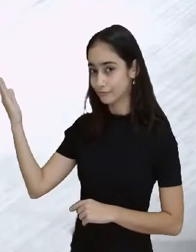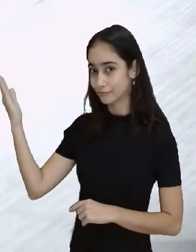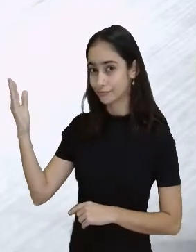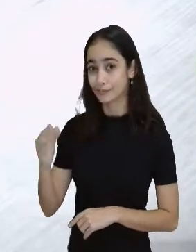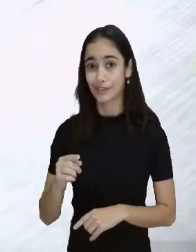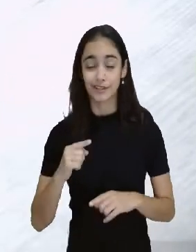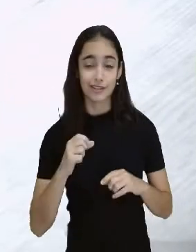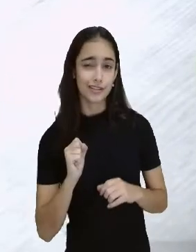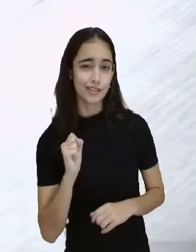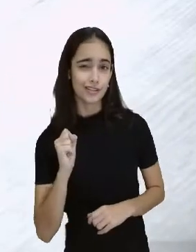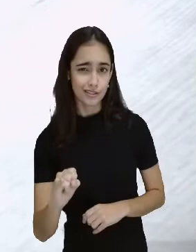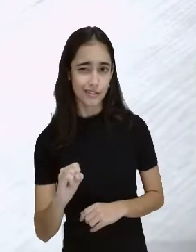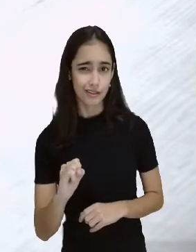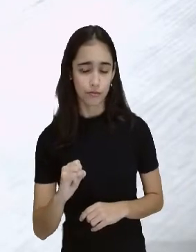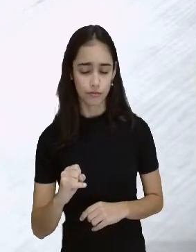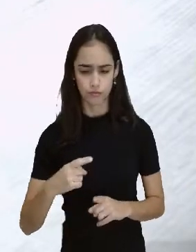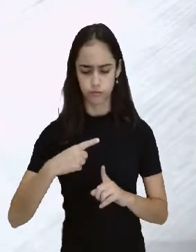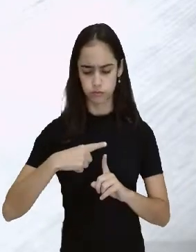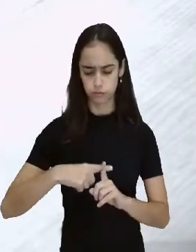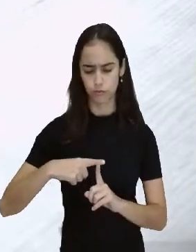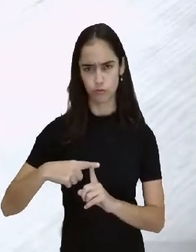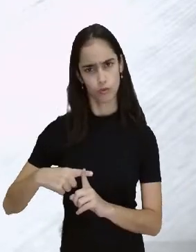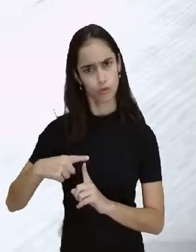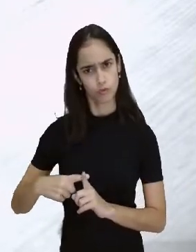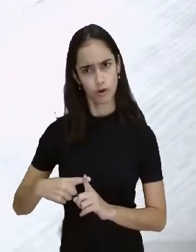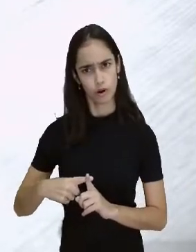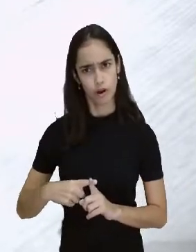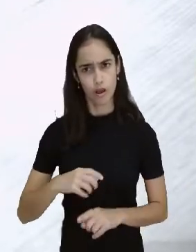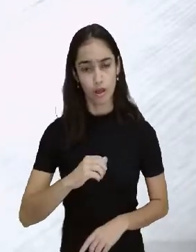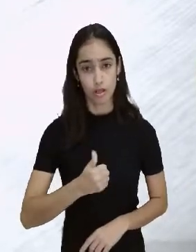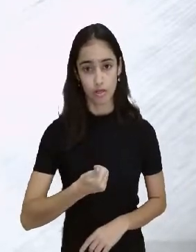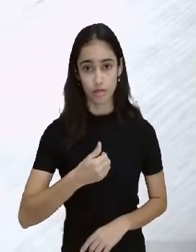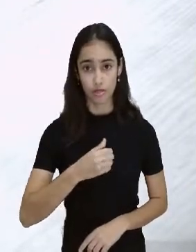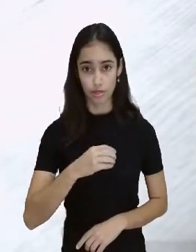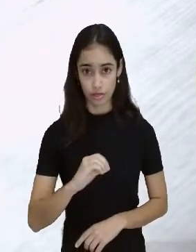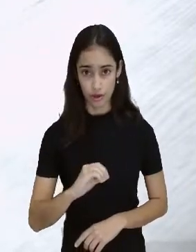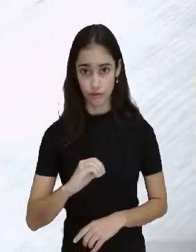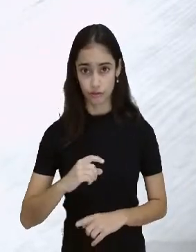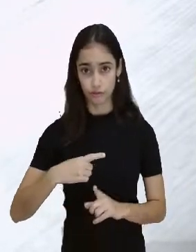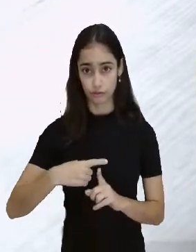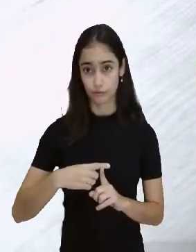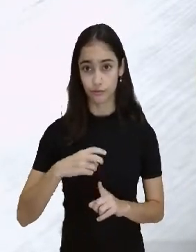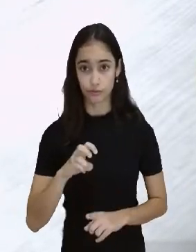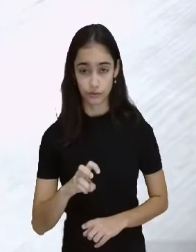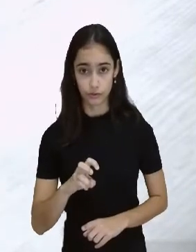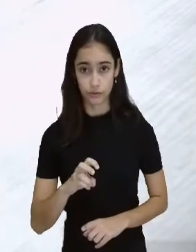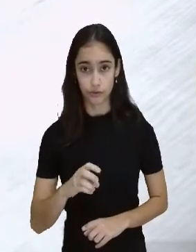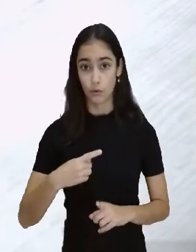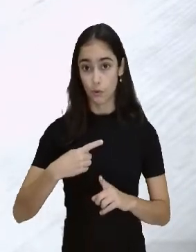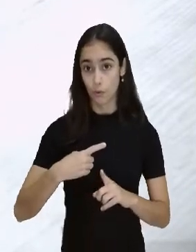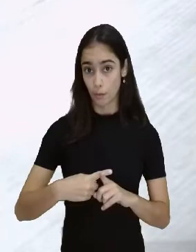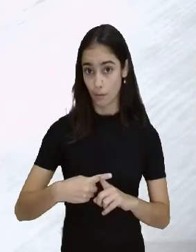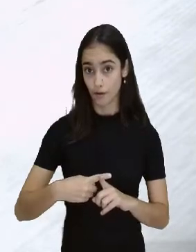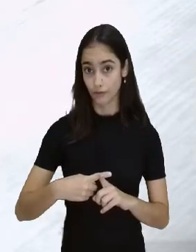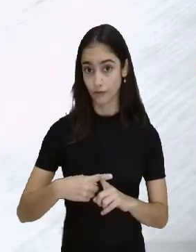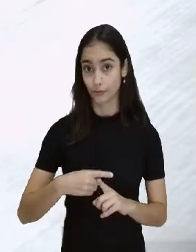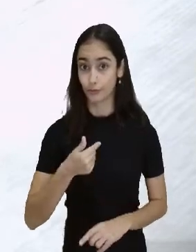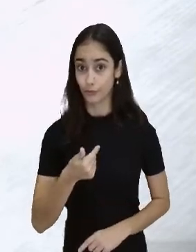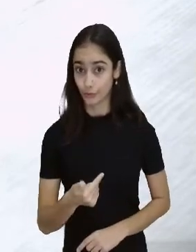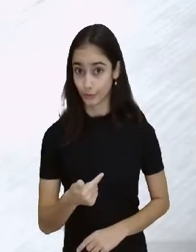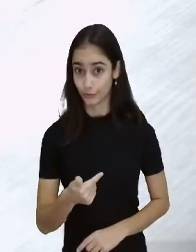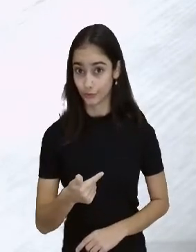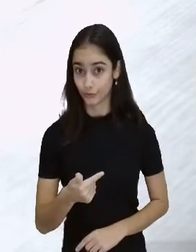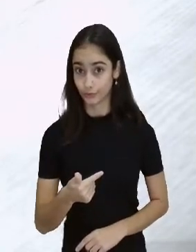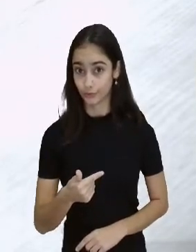10. Com mais 5, 10, 11, 12, 13, 14, 15. Com mais